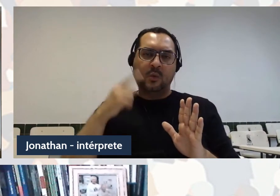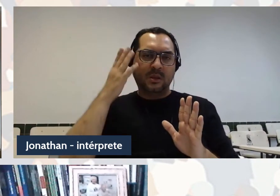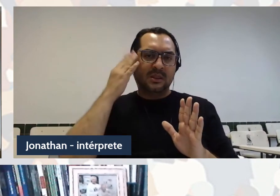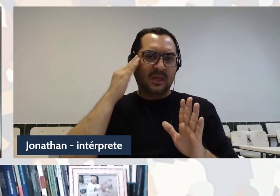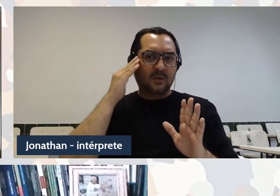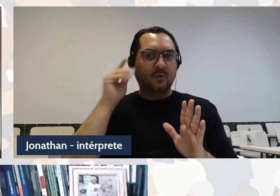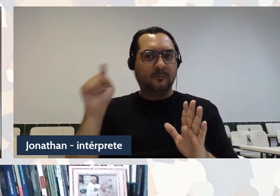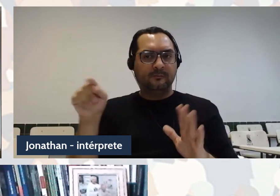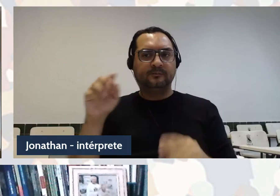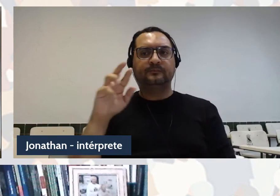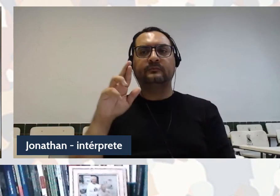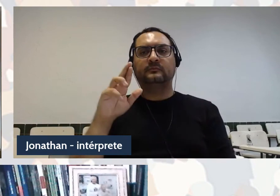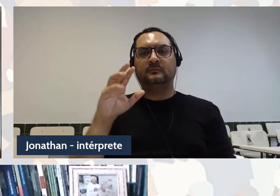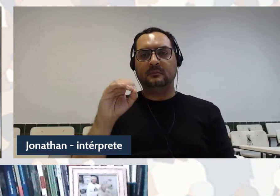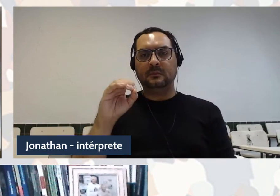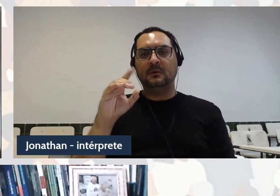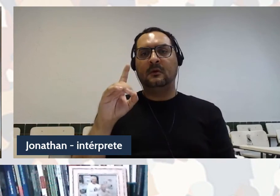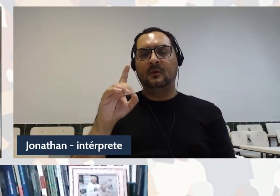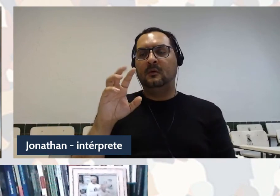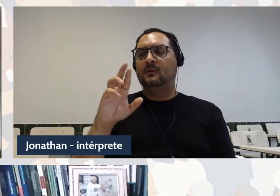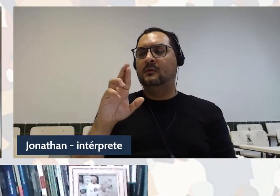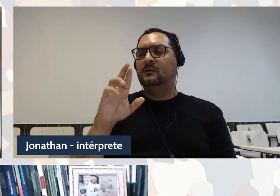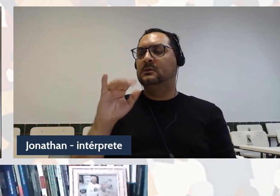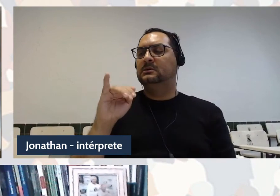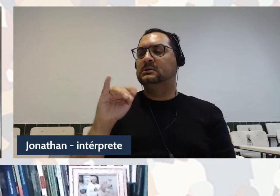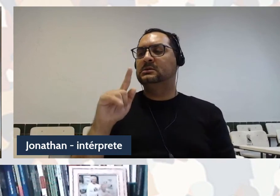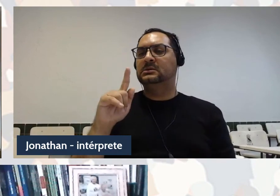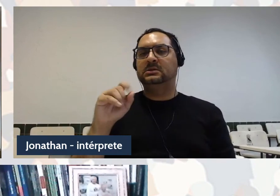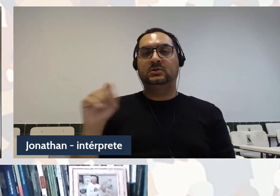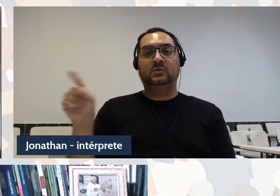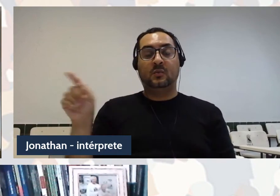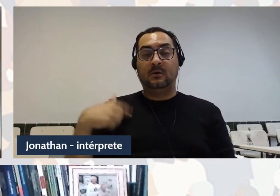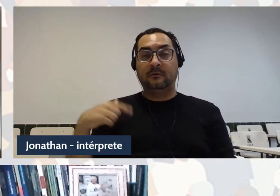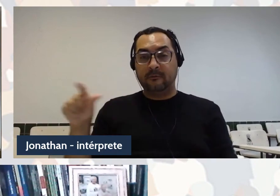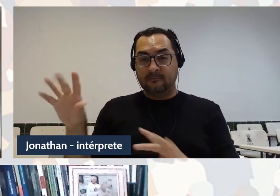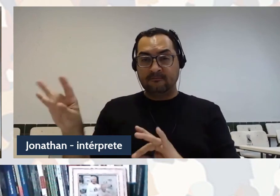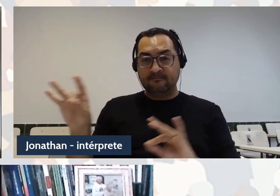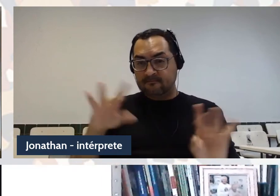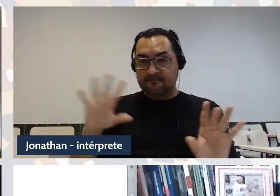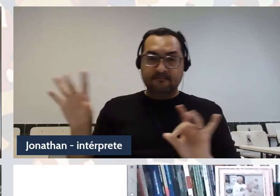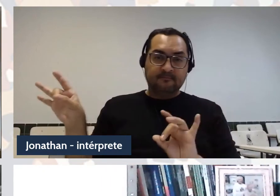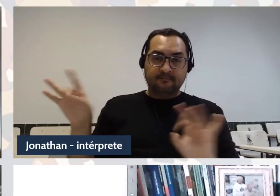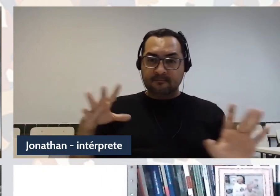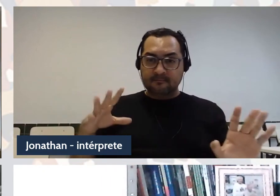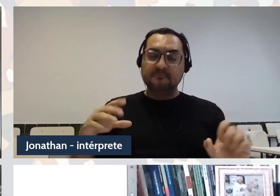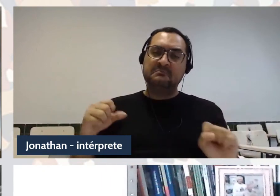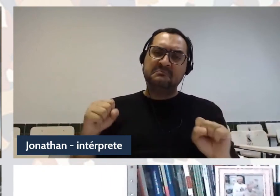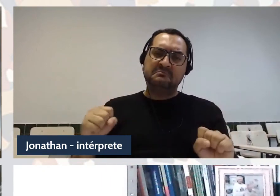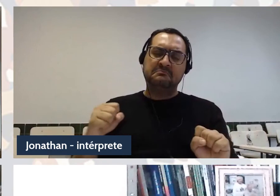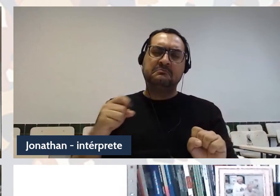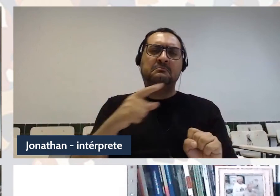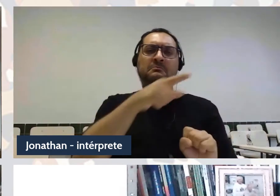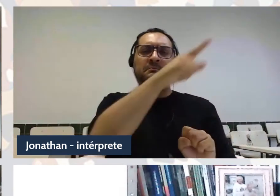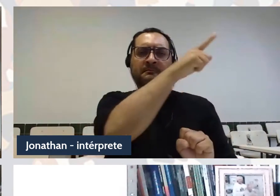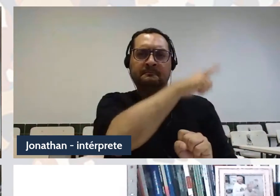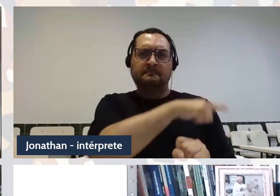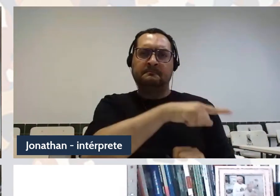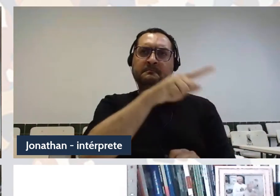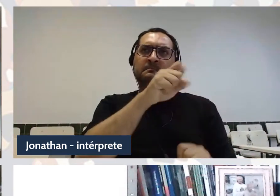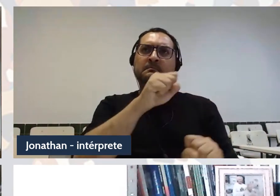o Rodrigo apresenta aqui para a gente, elas podem ser para todas